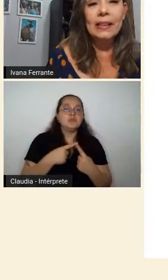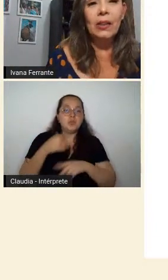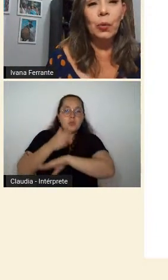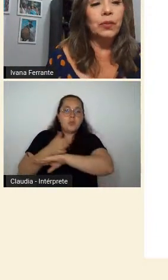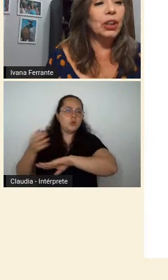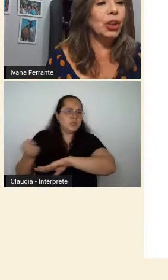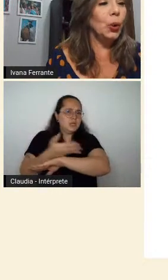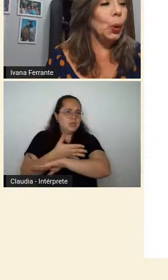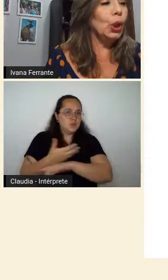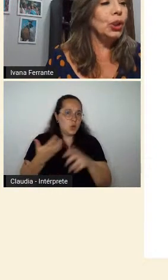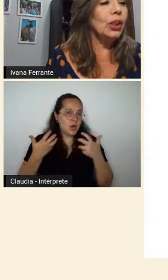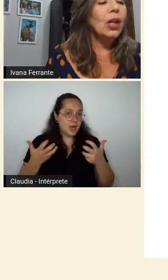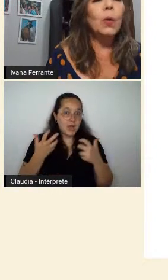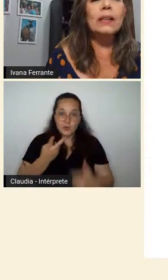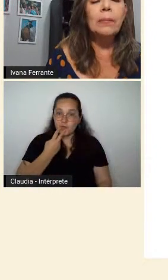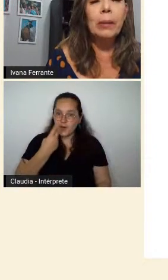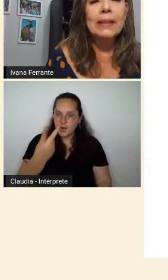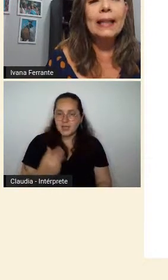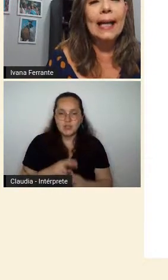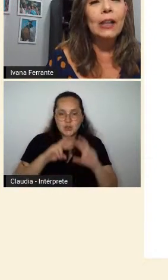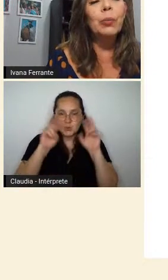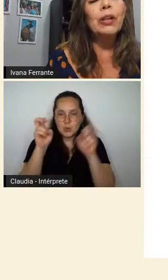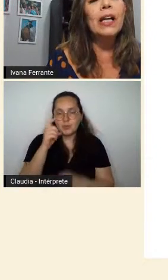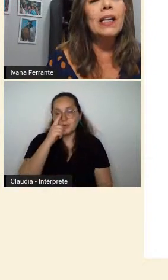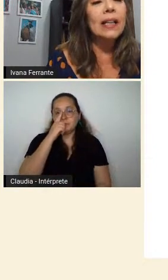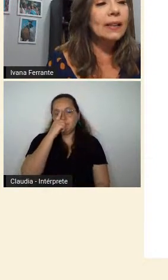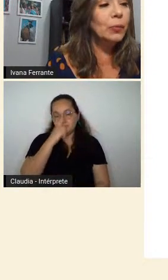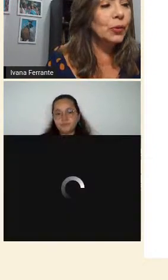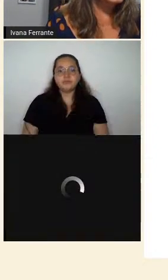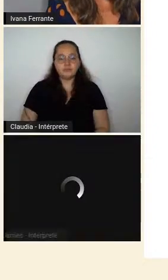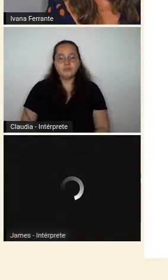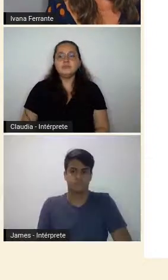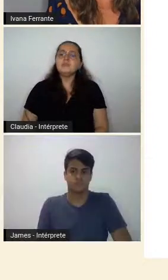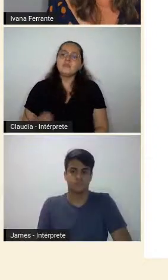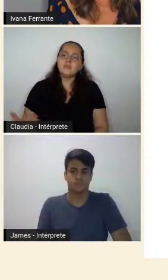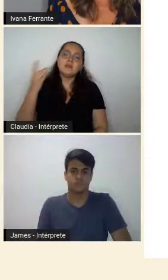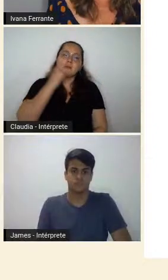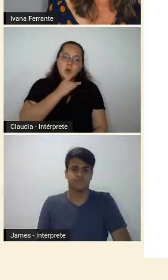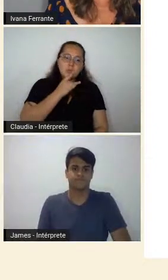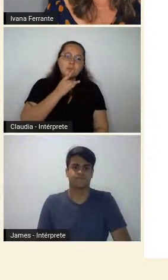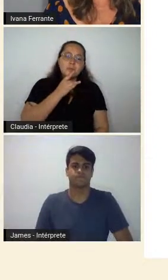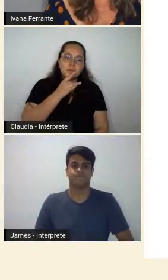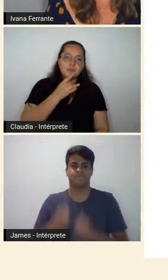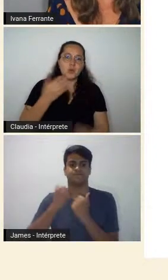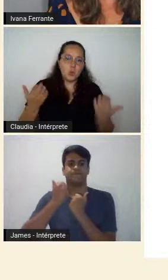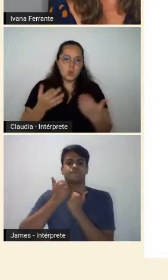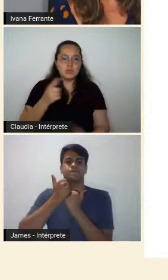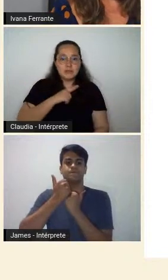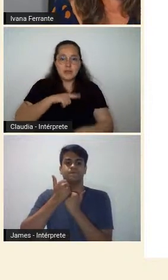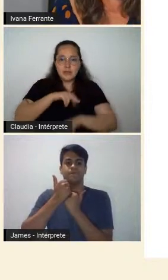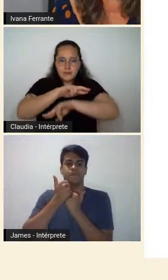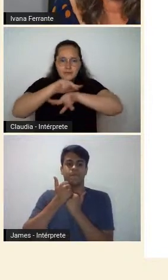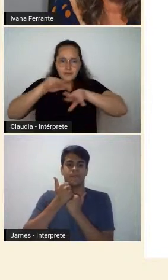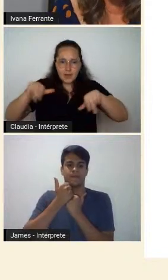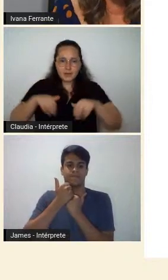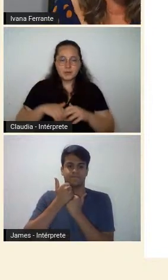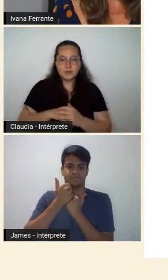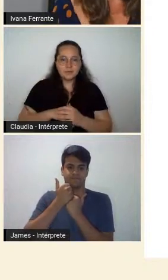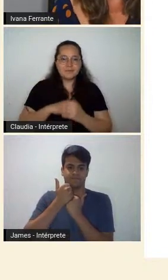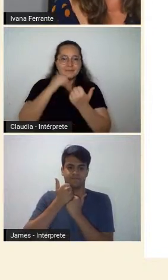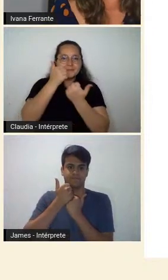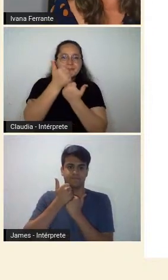E não resta dúvida de que hoje concebemos a ideia de modernismos, admitindo a pluralidade de